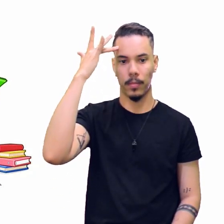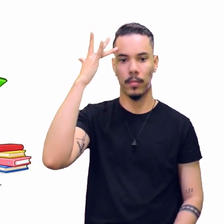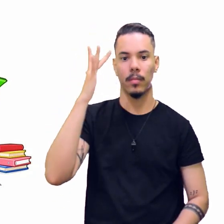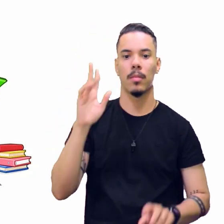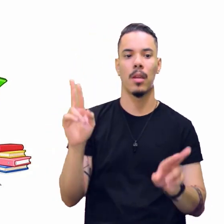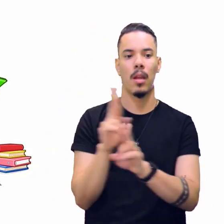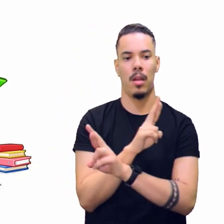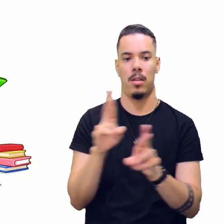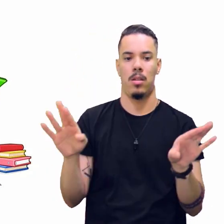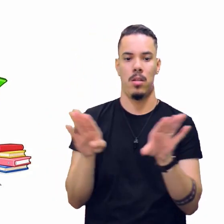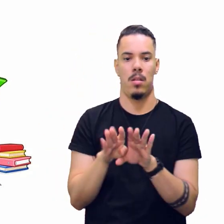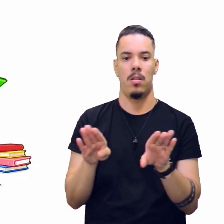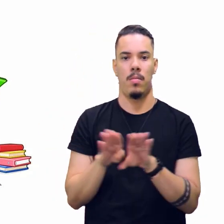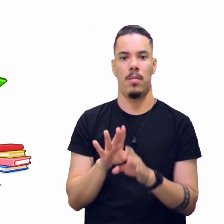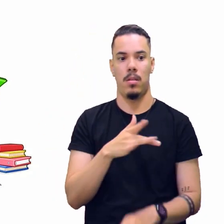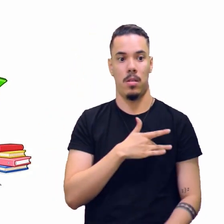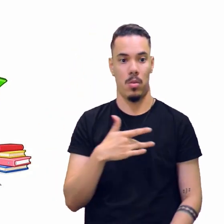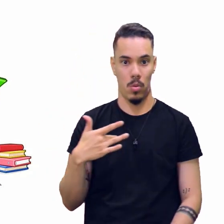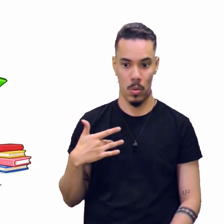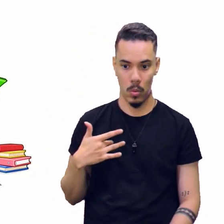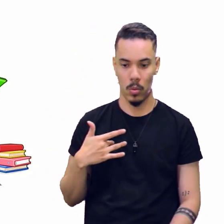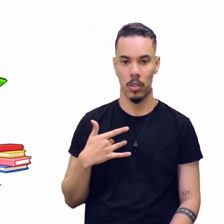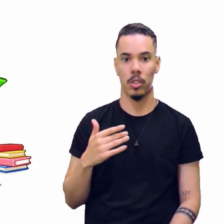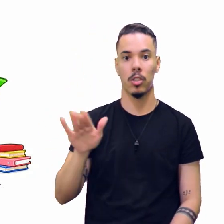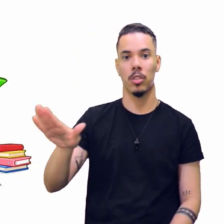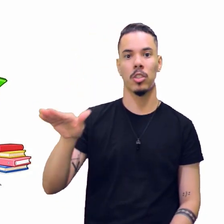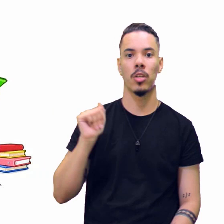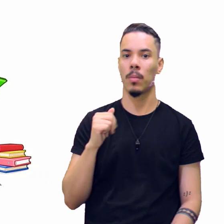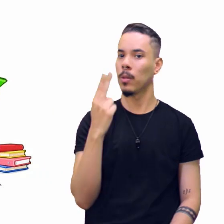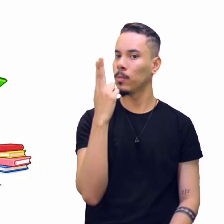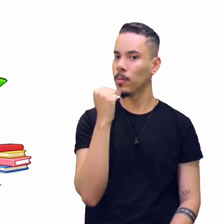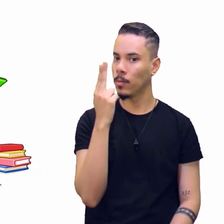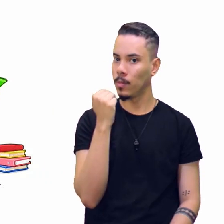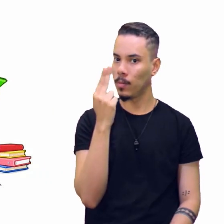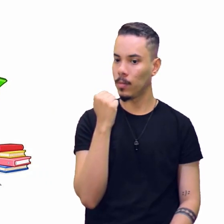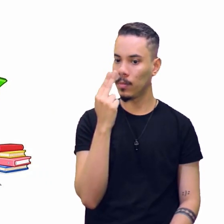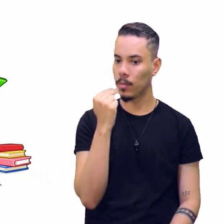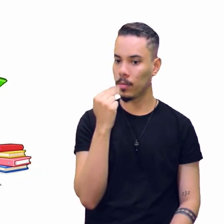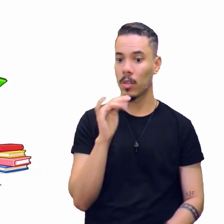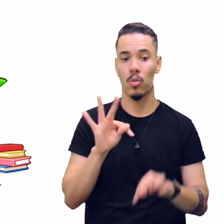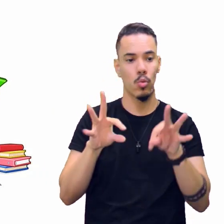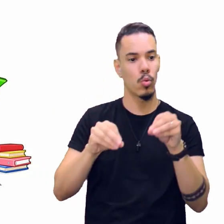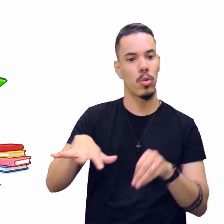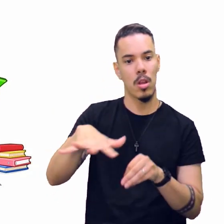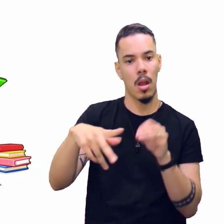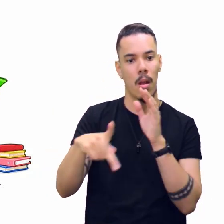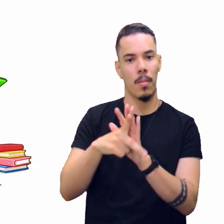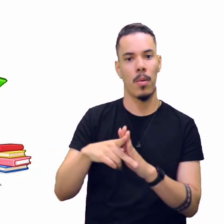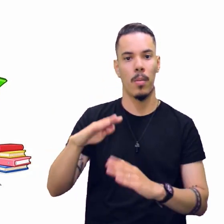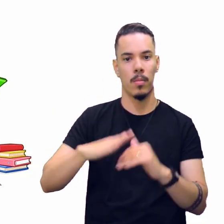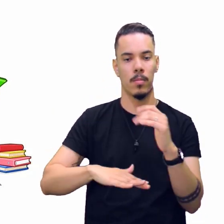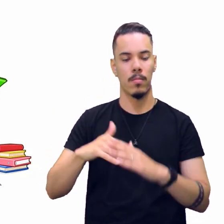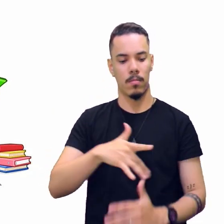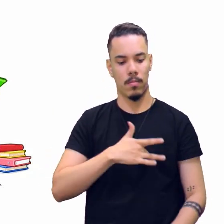relacionada também à saúde. Pode pegar um nutricionista, tudo da área relacionada ao bem-estar.